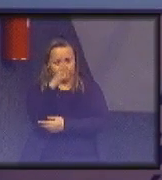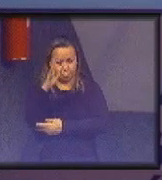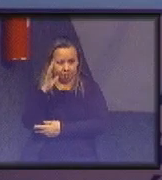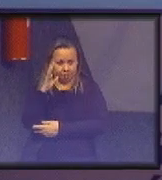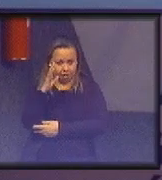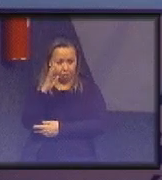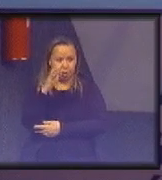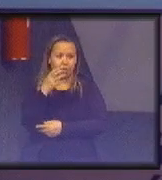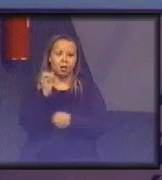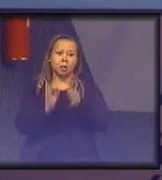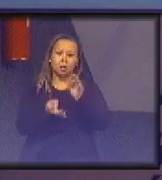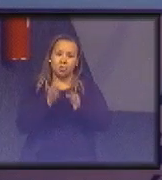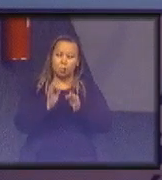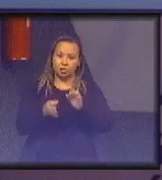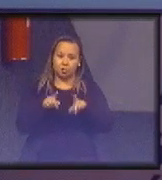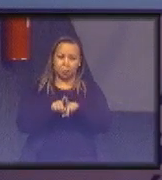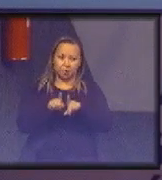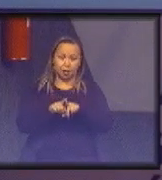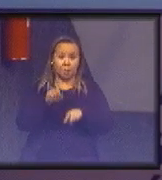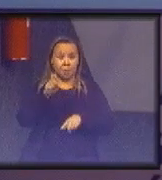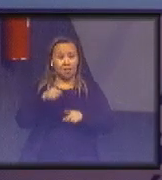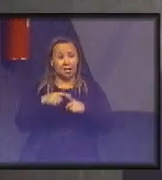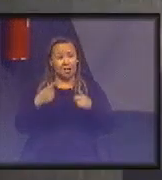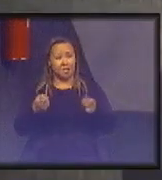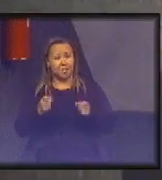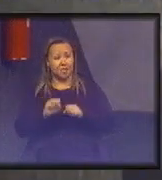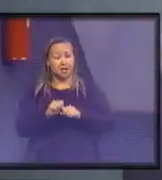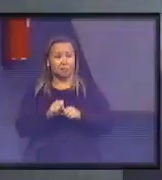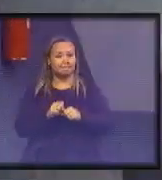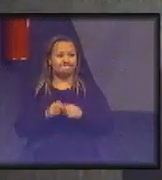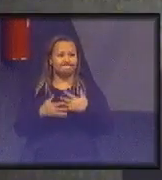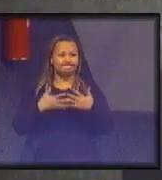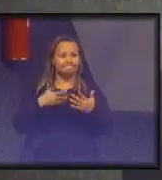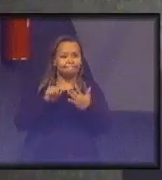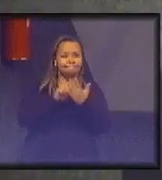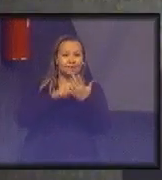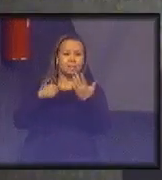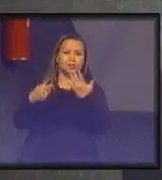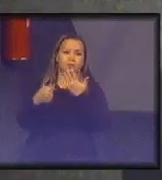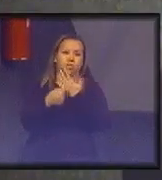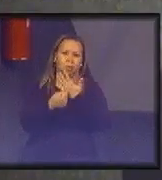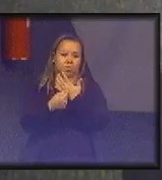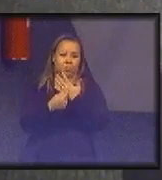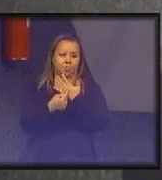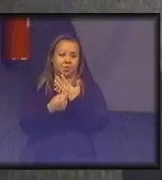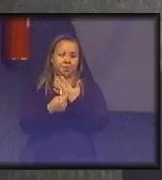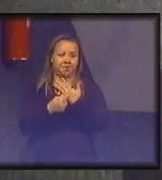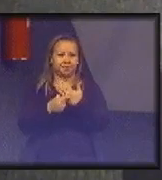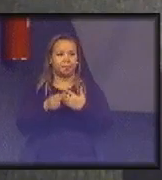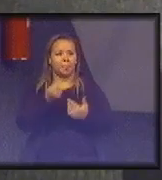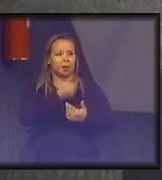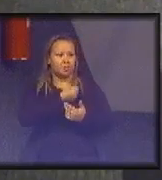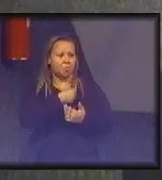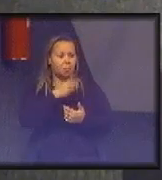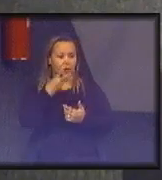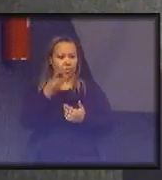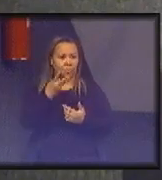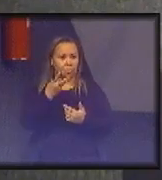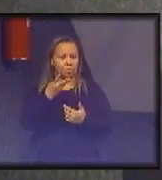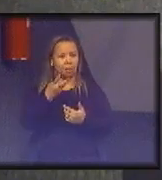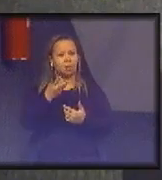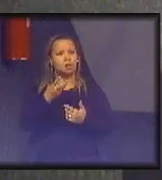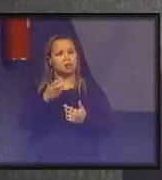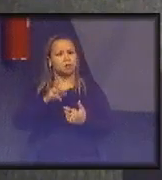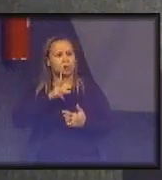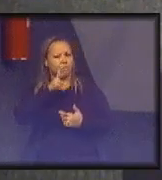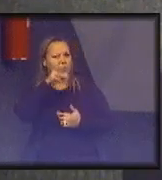tribunal. É claro que é subjetivo, sim, e vocês podem conversar. A nota 3, fortemente preferido, nota 4, muito